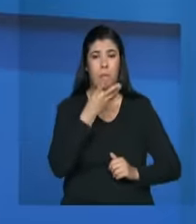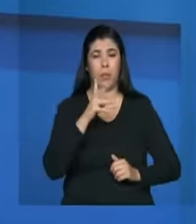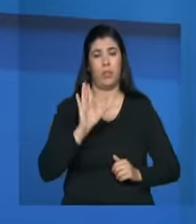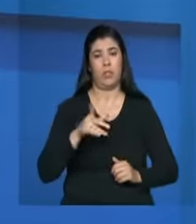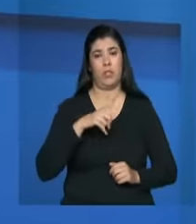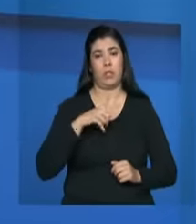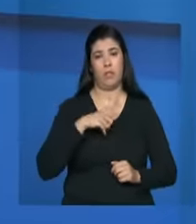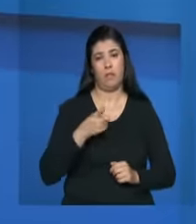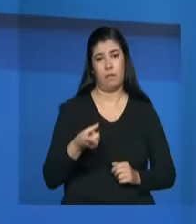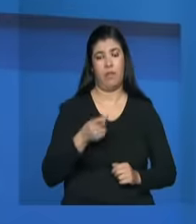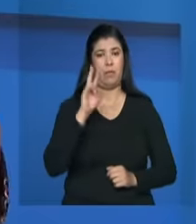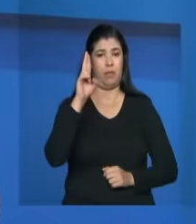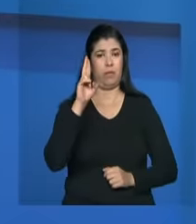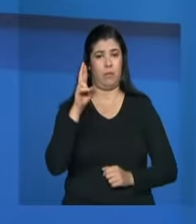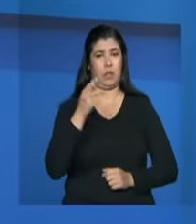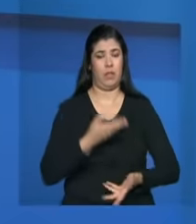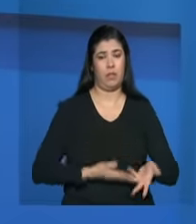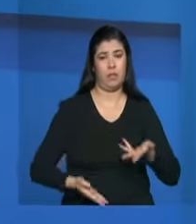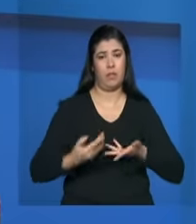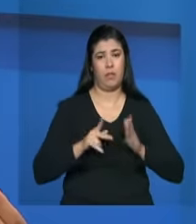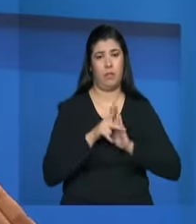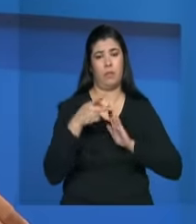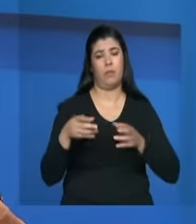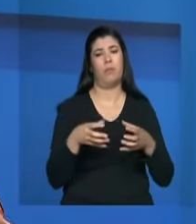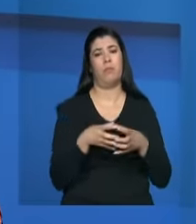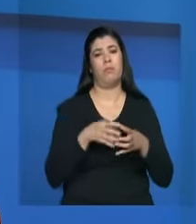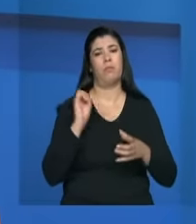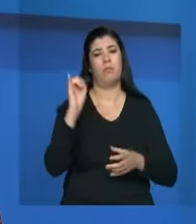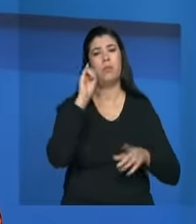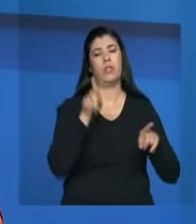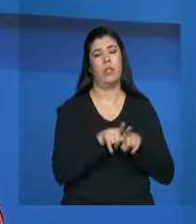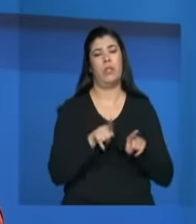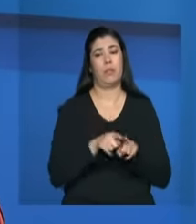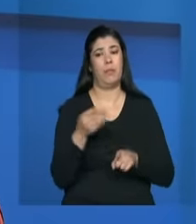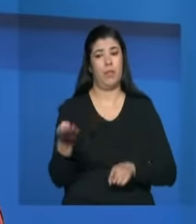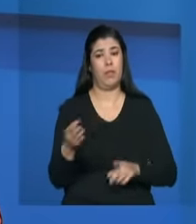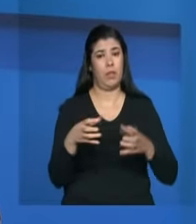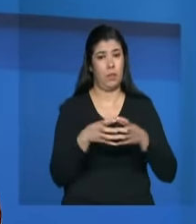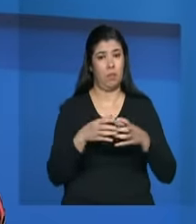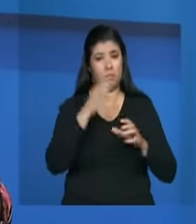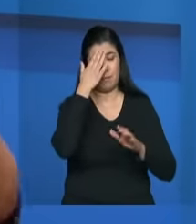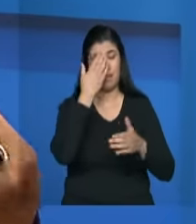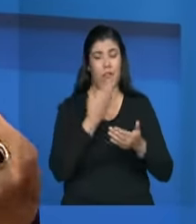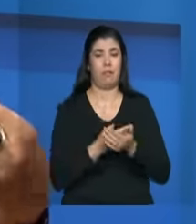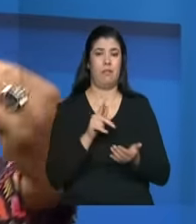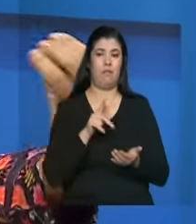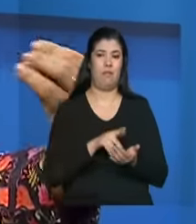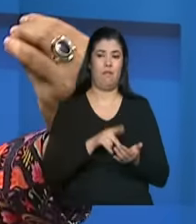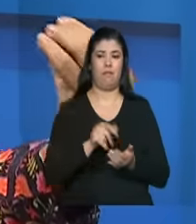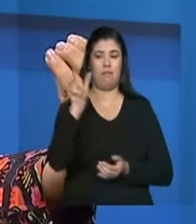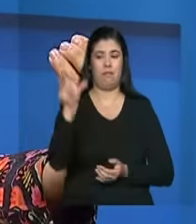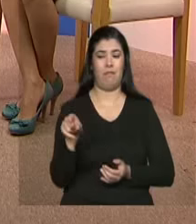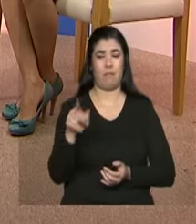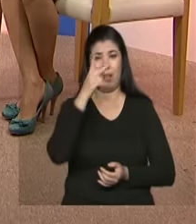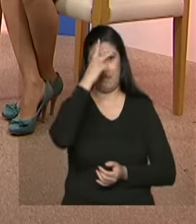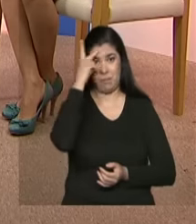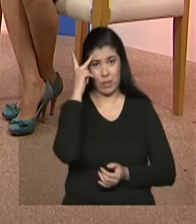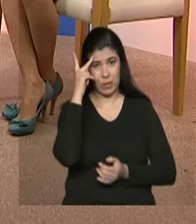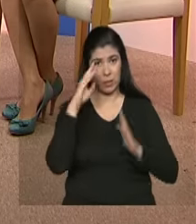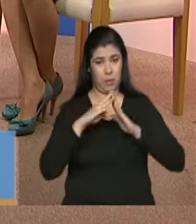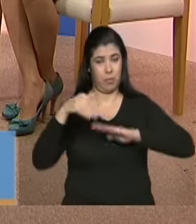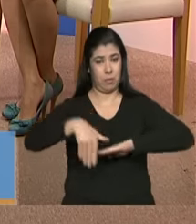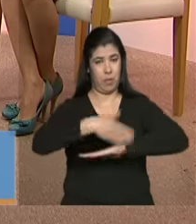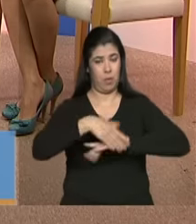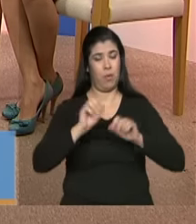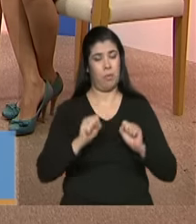executando no âmbito daquele serviço para aquela comunidade isso é importante para fazer a comunidade acreditar que essas pessoas elas podem sim fazer